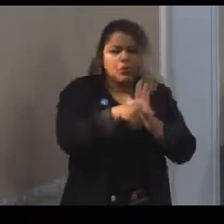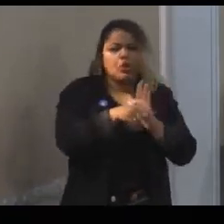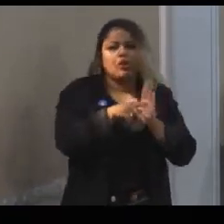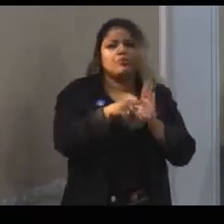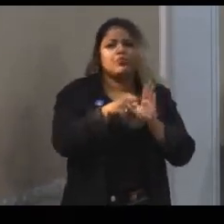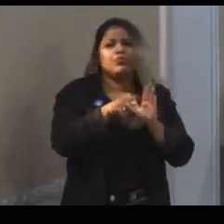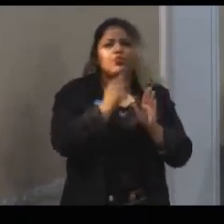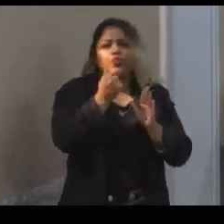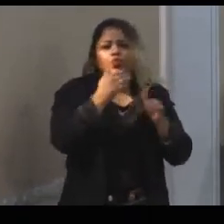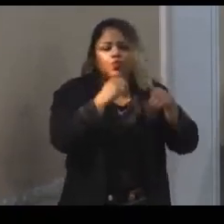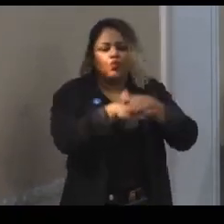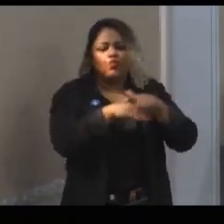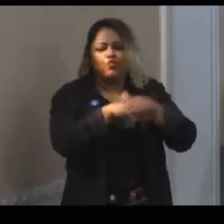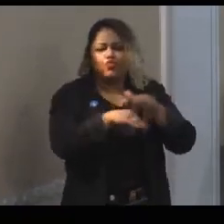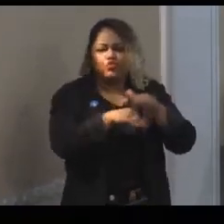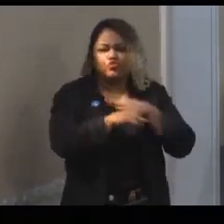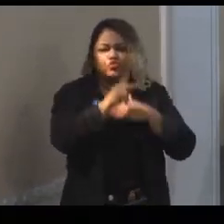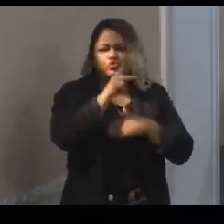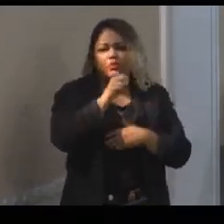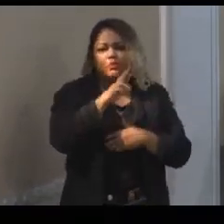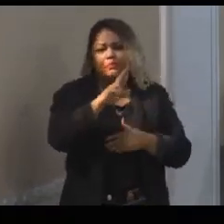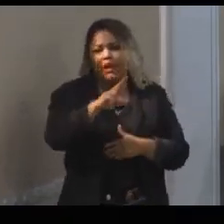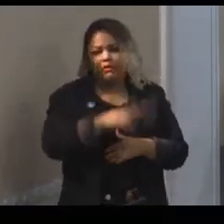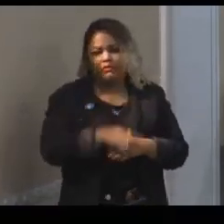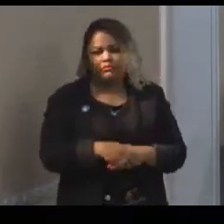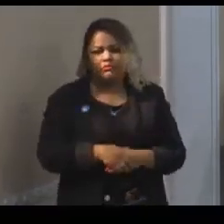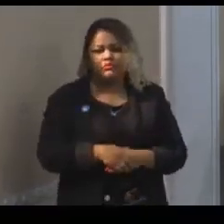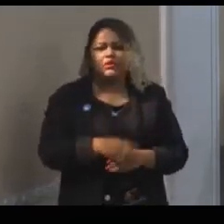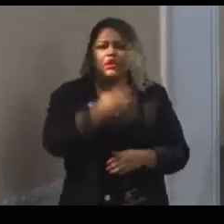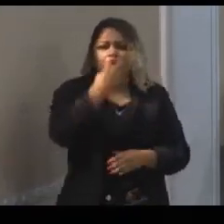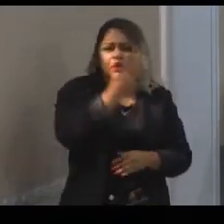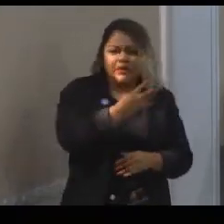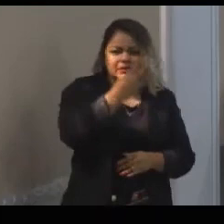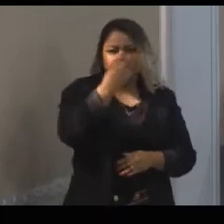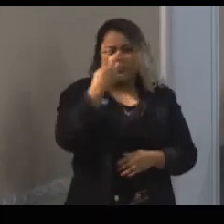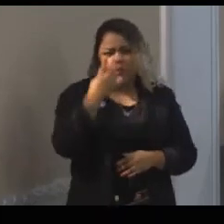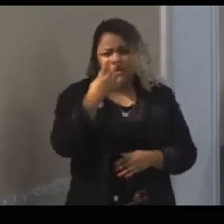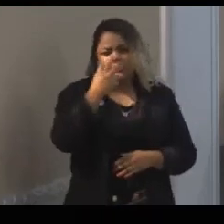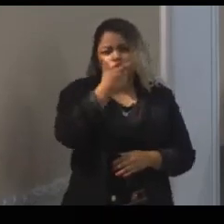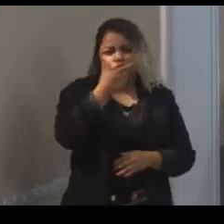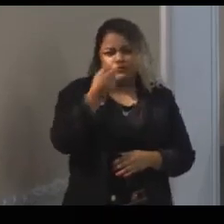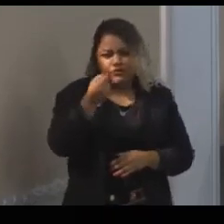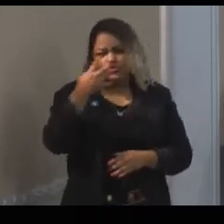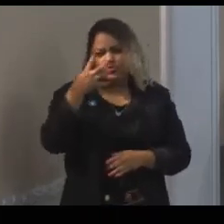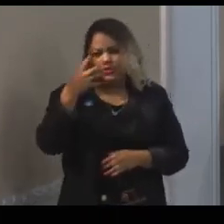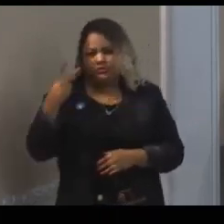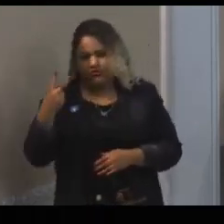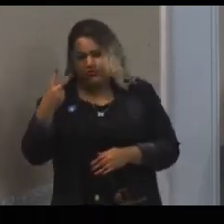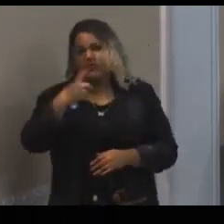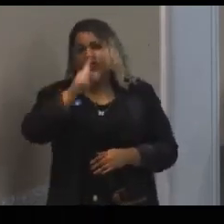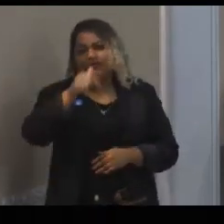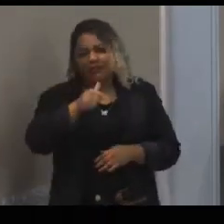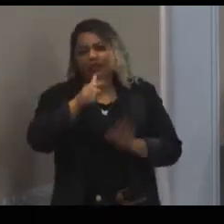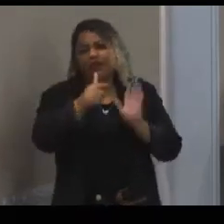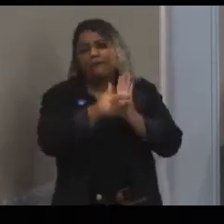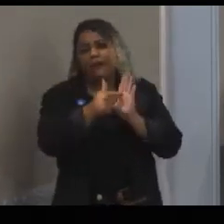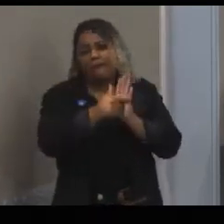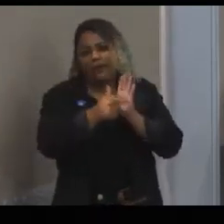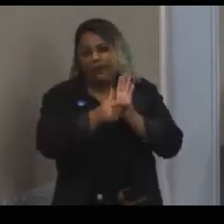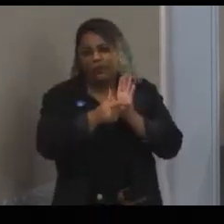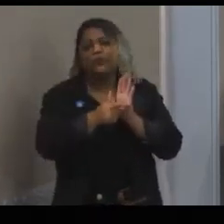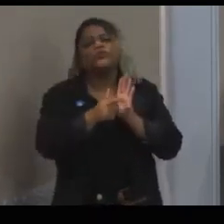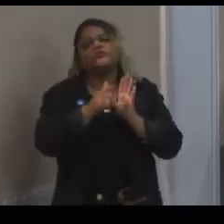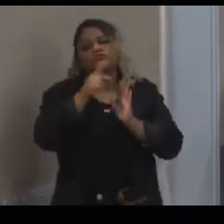É uma dotação que se chama 44, 20, 42, que é a natureza de despesa. E, na previsão da